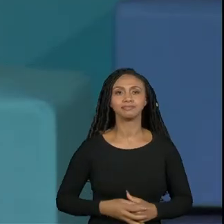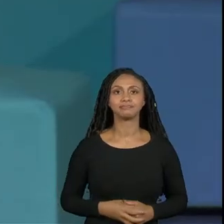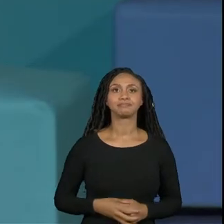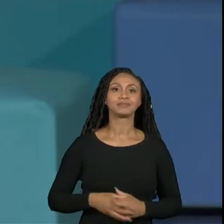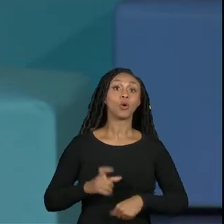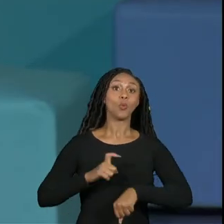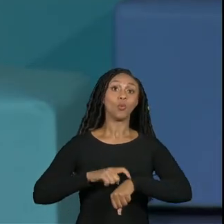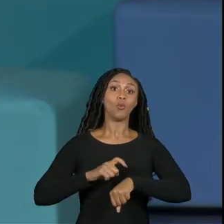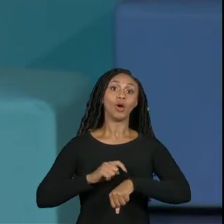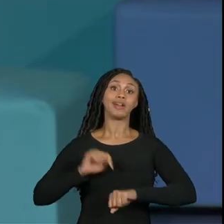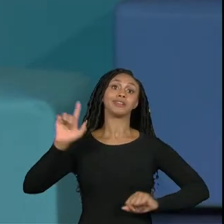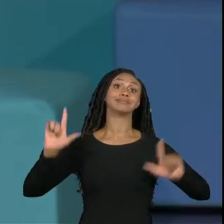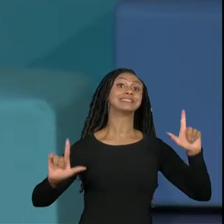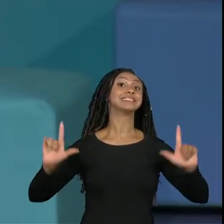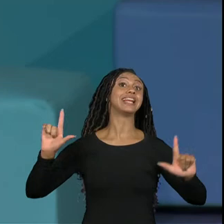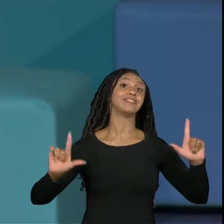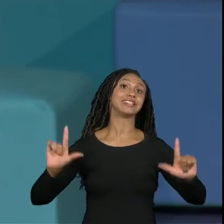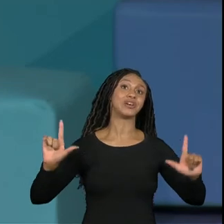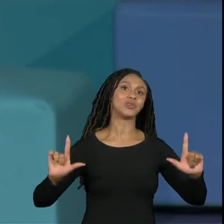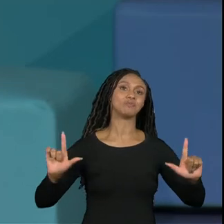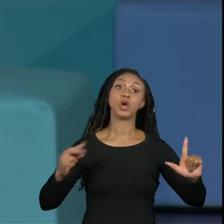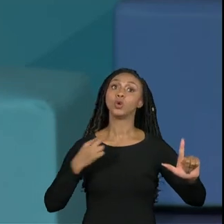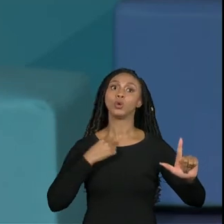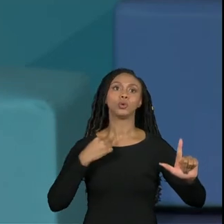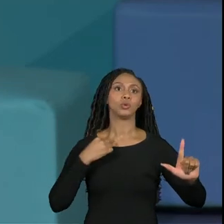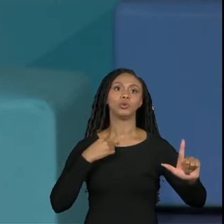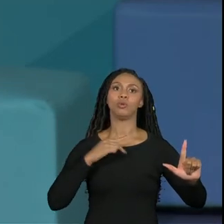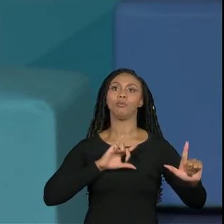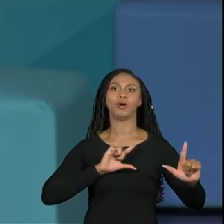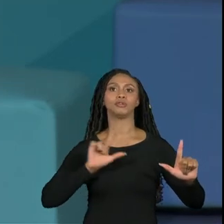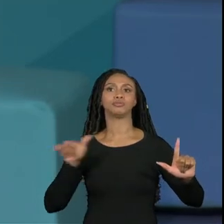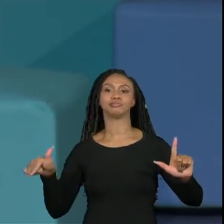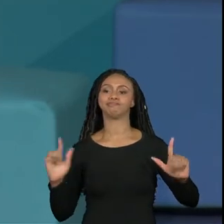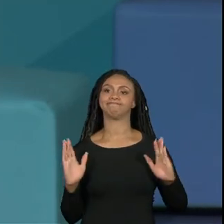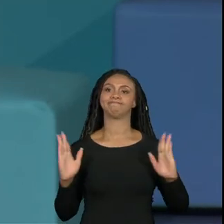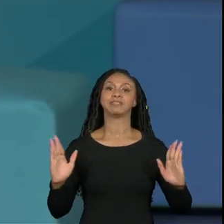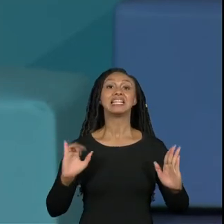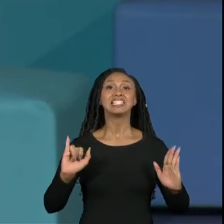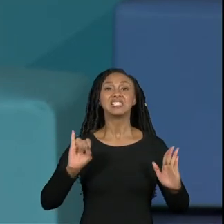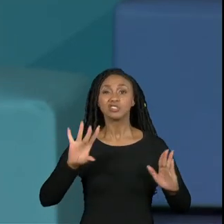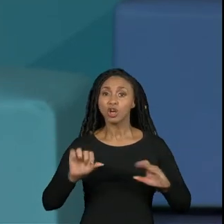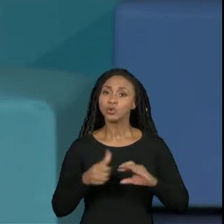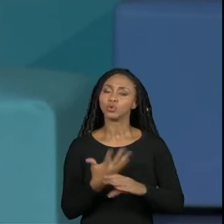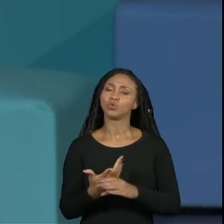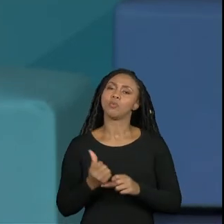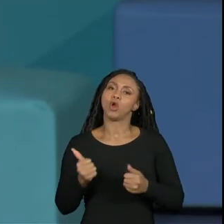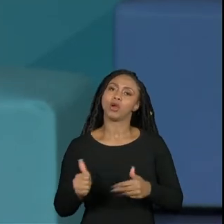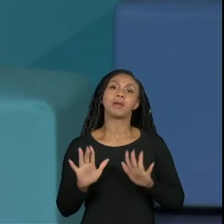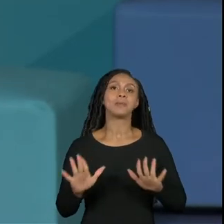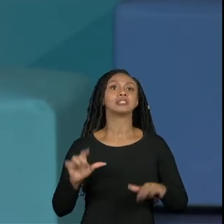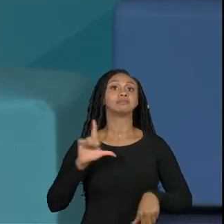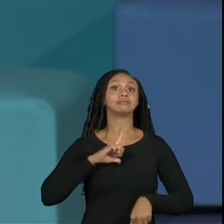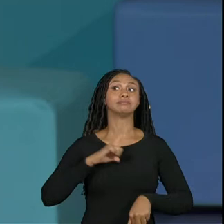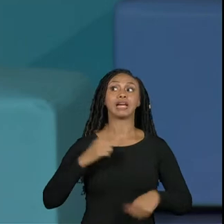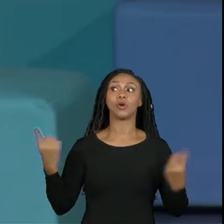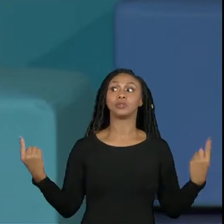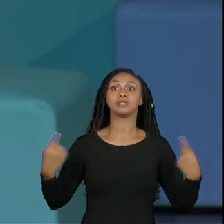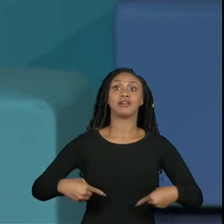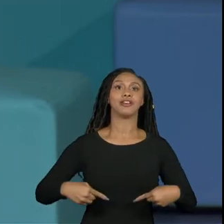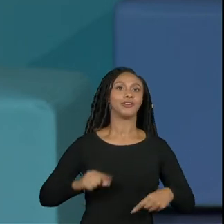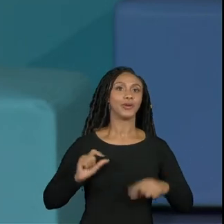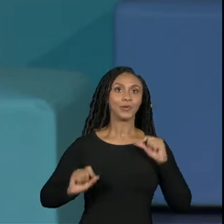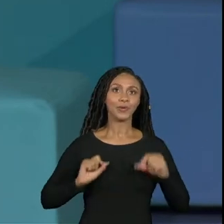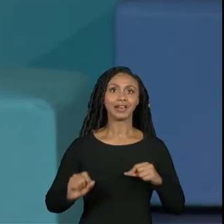horário como a gente está na tv a gente não pode ultrapassar o nosso prazo se a gente estivesse só no canal do youtube então a gente tem um desafio gigante agora